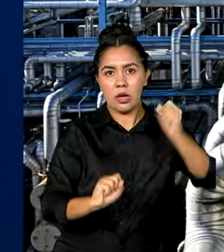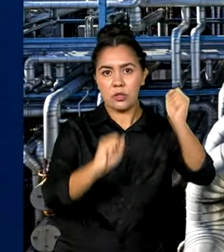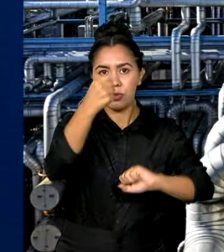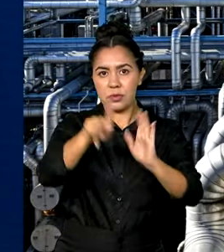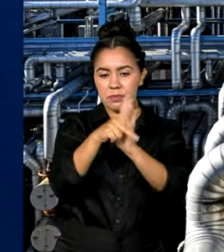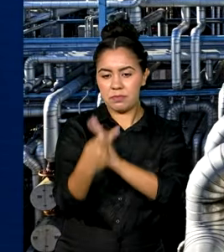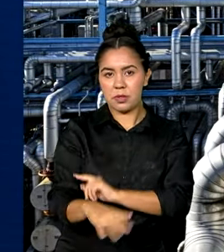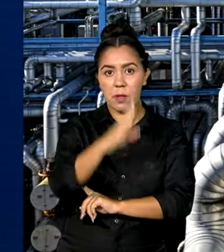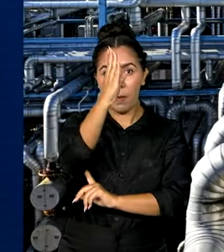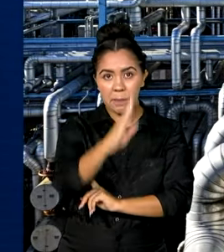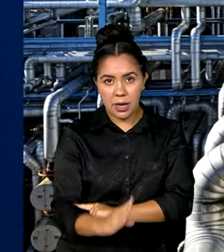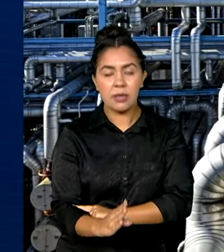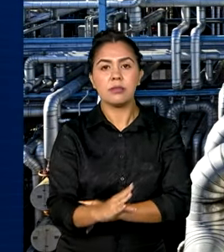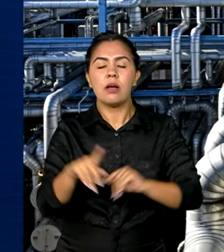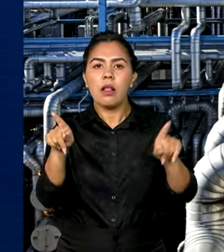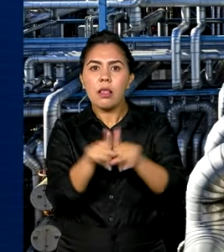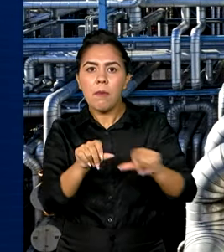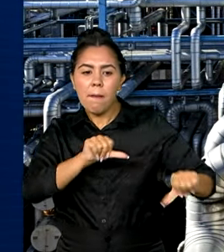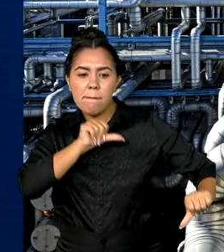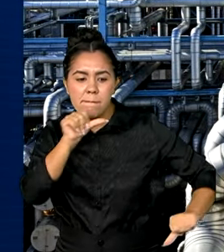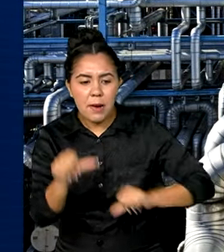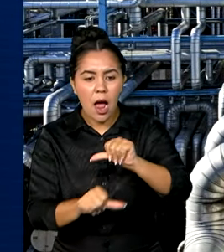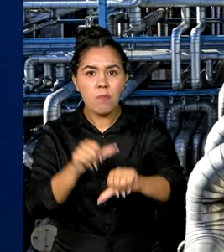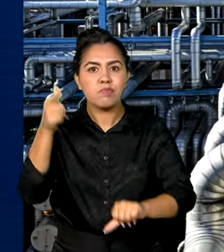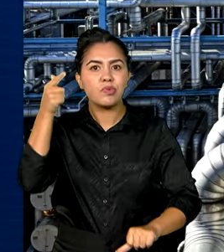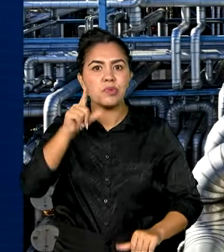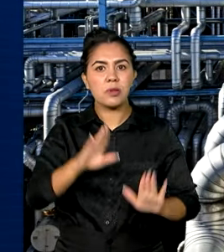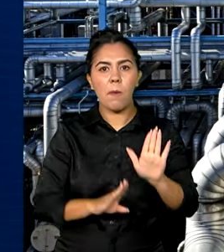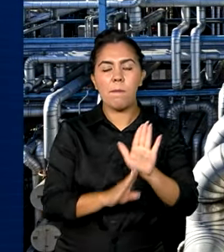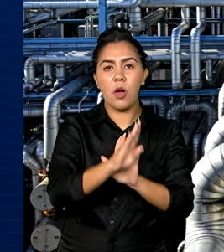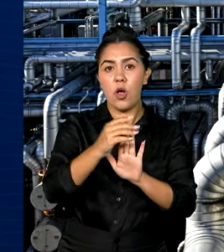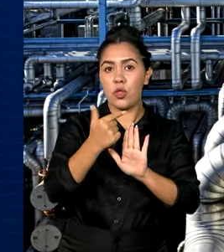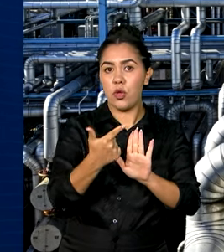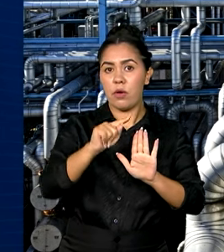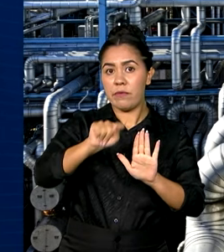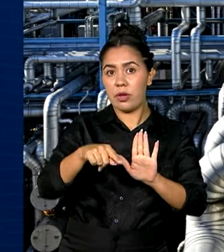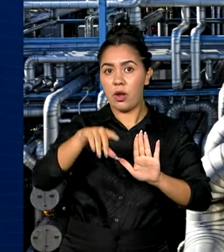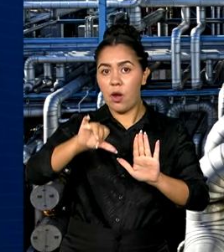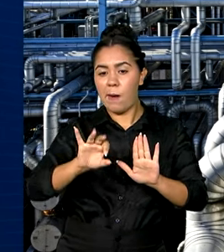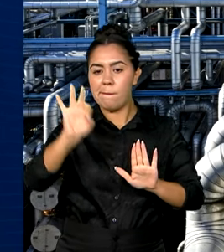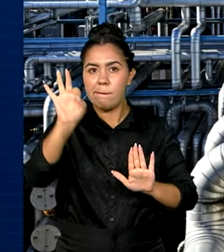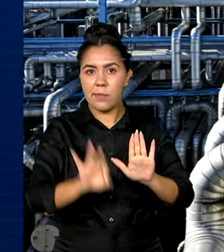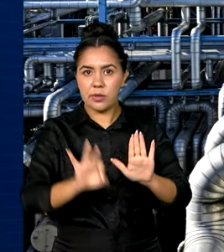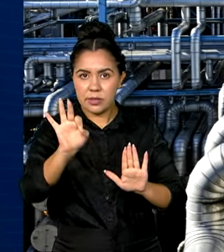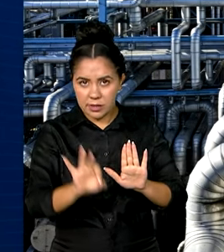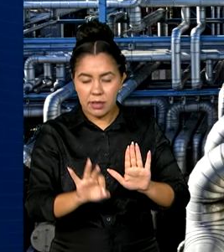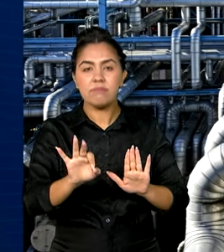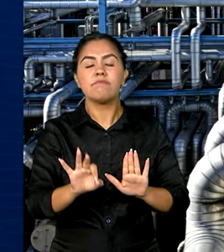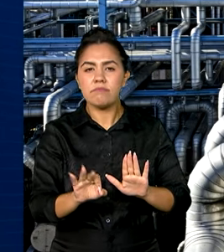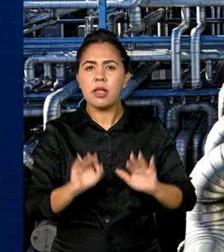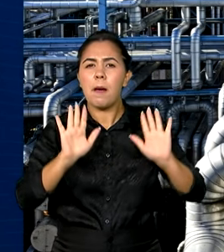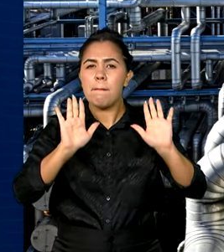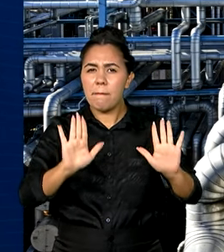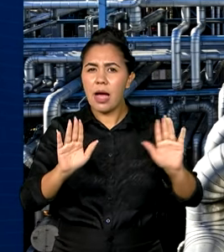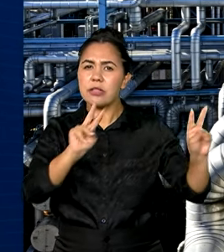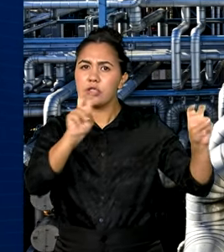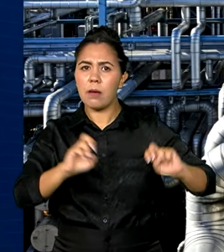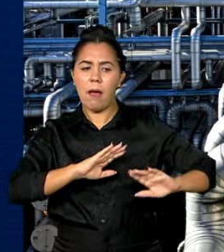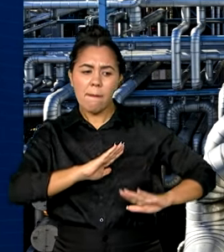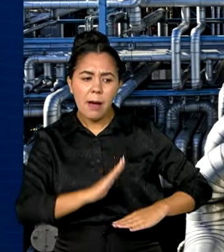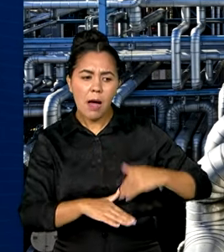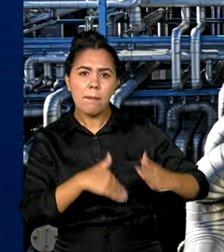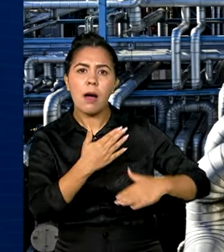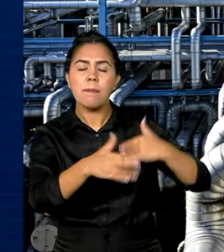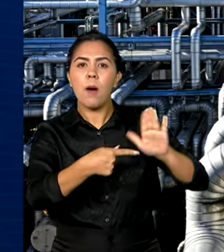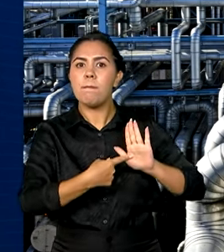que a produção industrial da transformação cresceu 2,9% no segundo trimestre deste ano. O desempenho fez com que